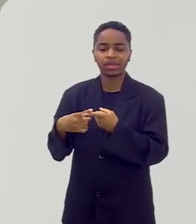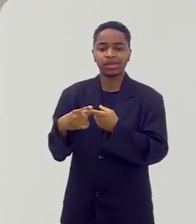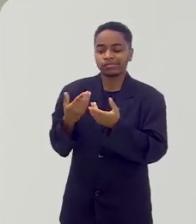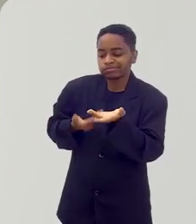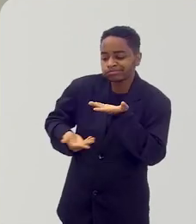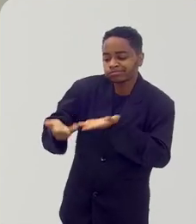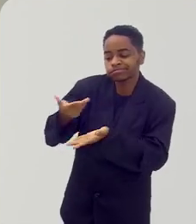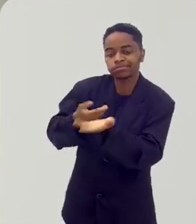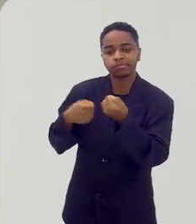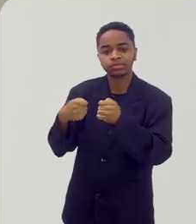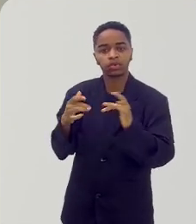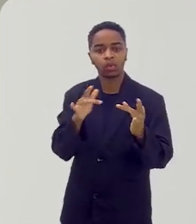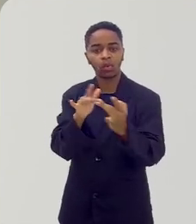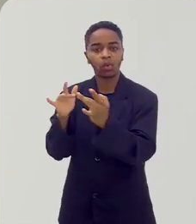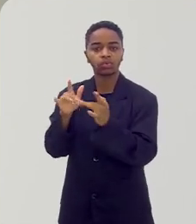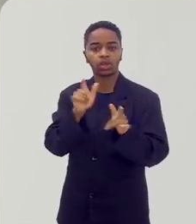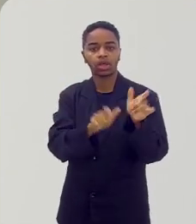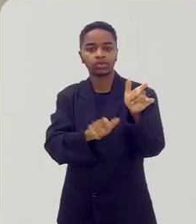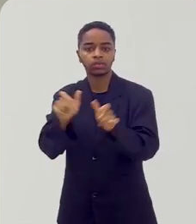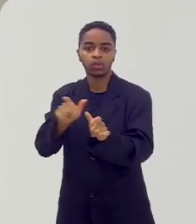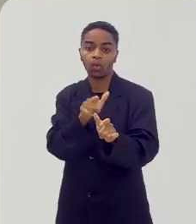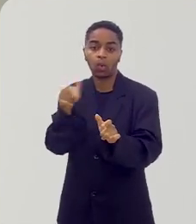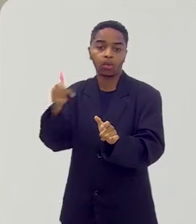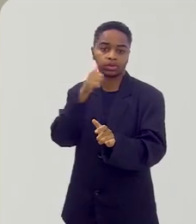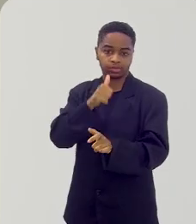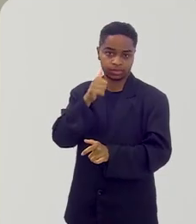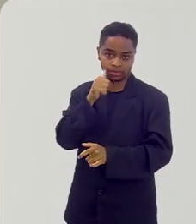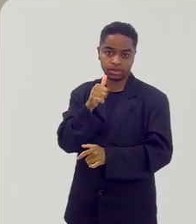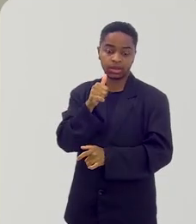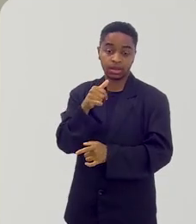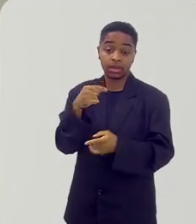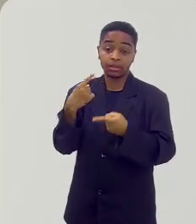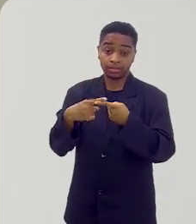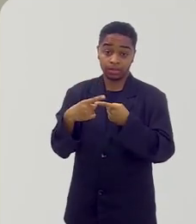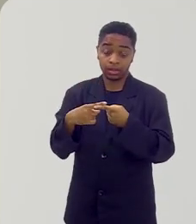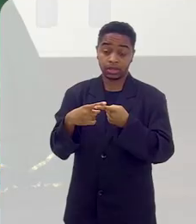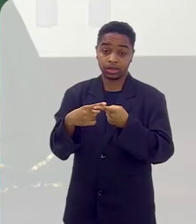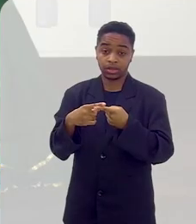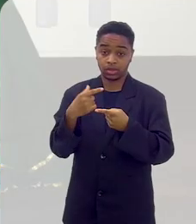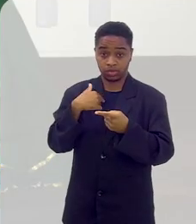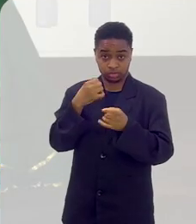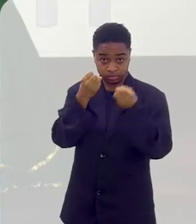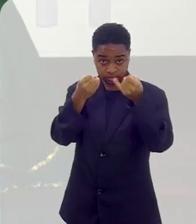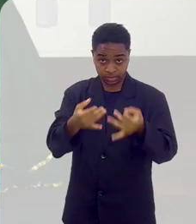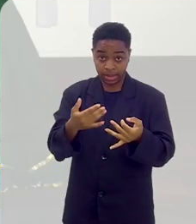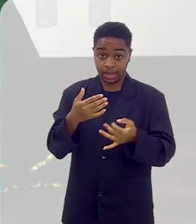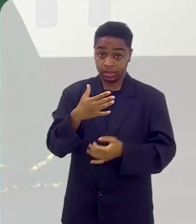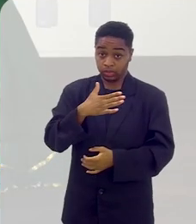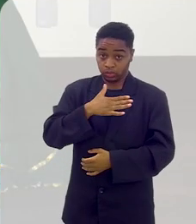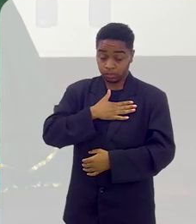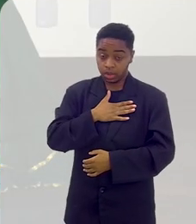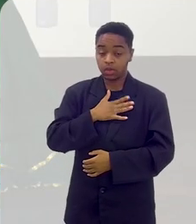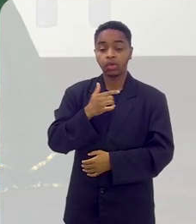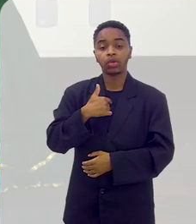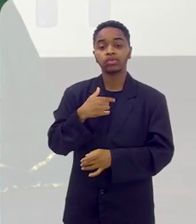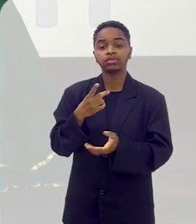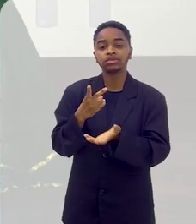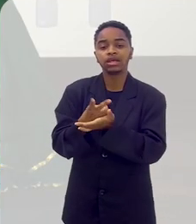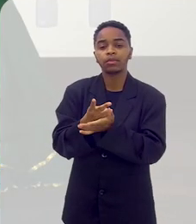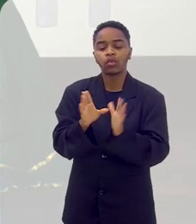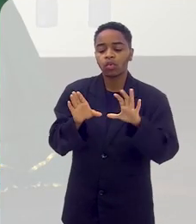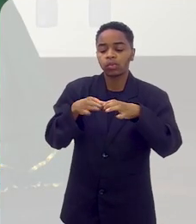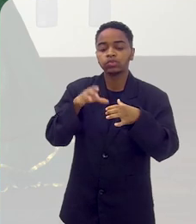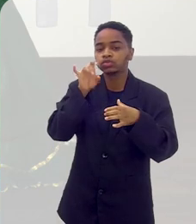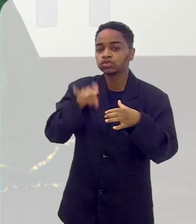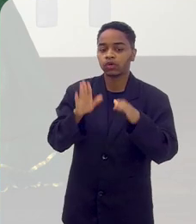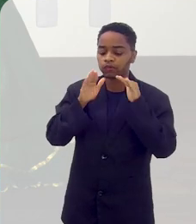terapêutico. Elas querem ter contato com outras mulheres. É uma observação. Eu, no meu caso, eu faço